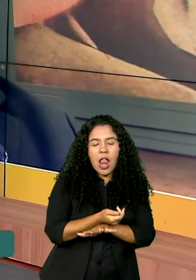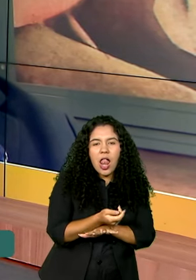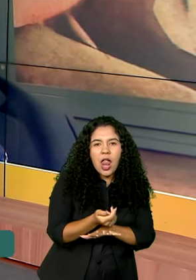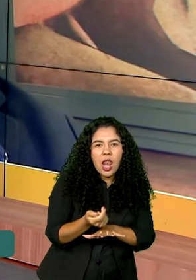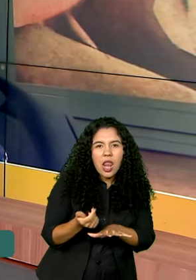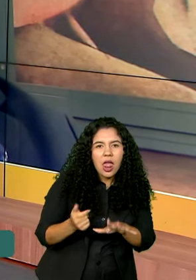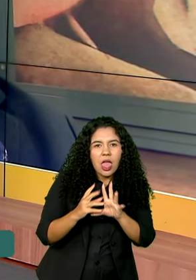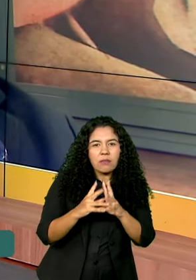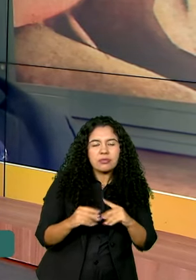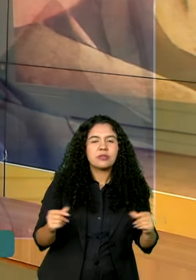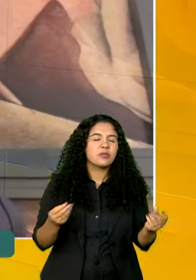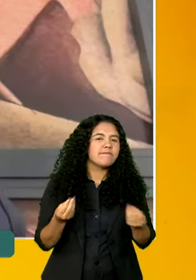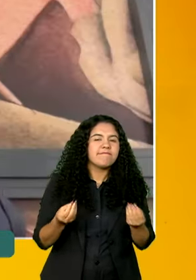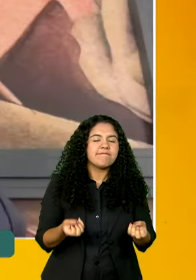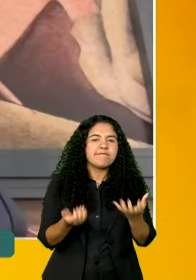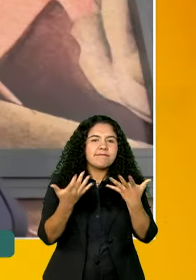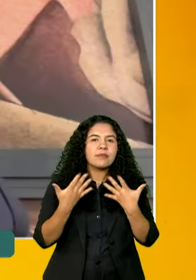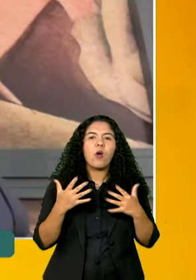competição, diretor?